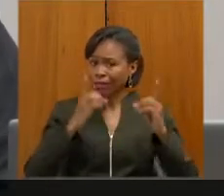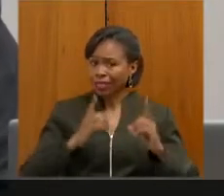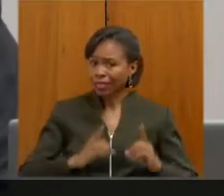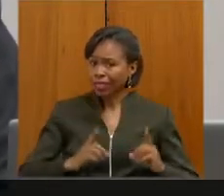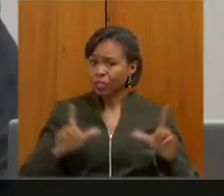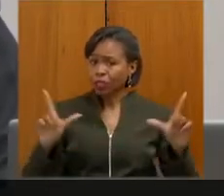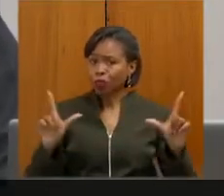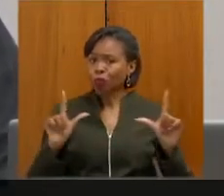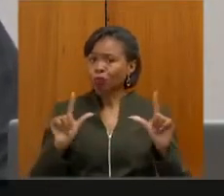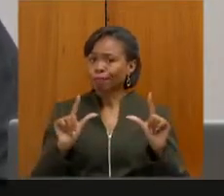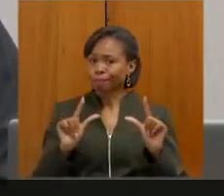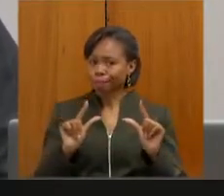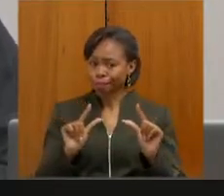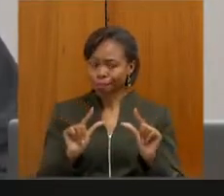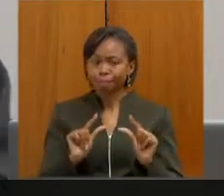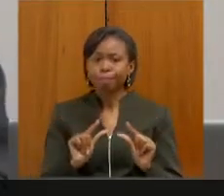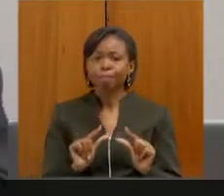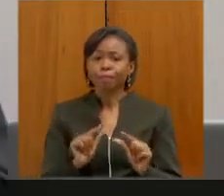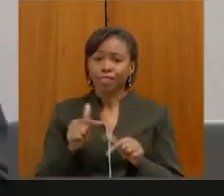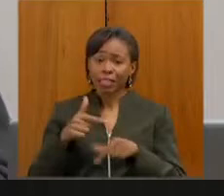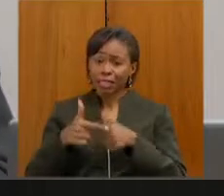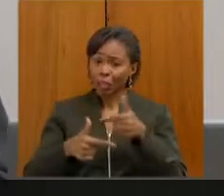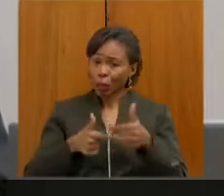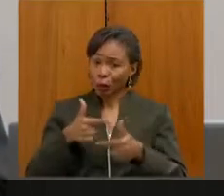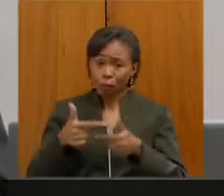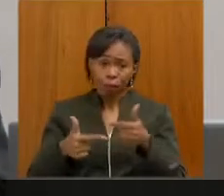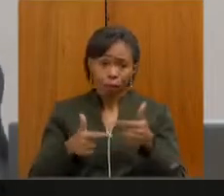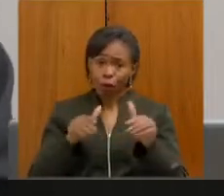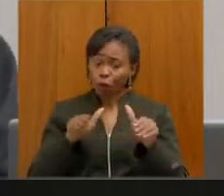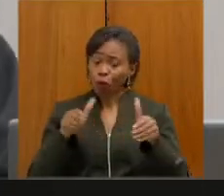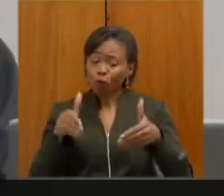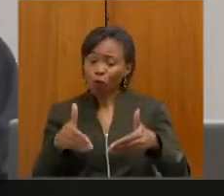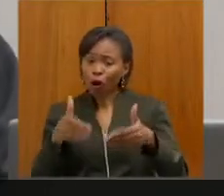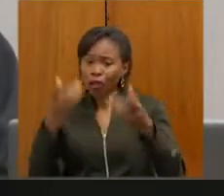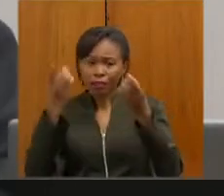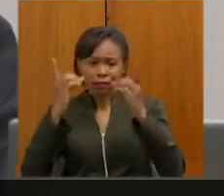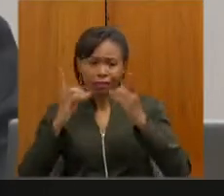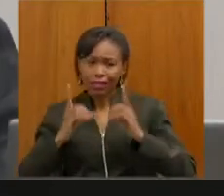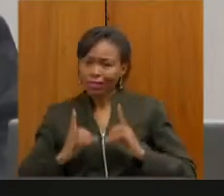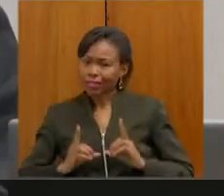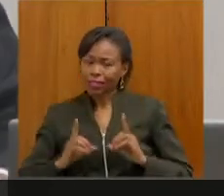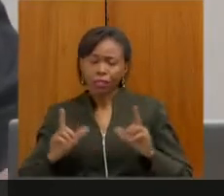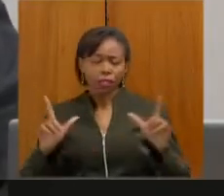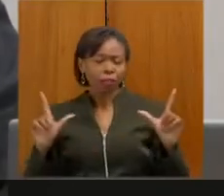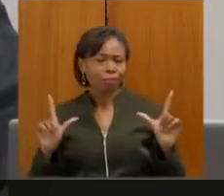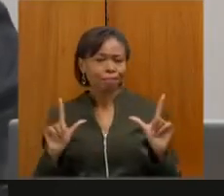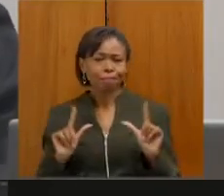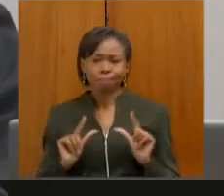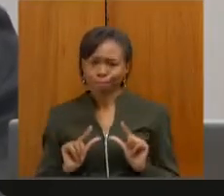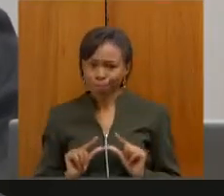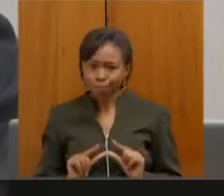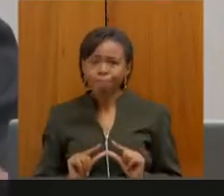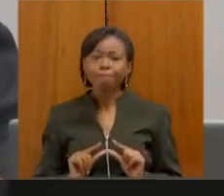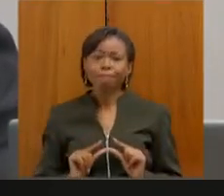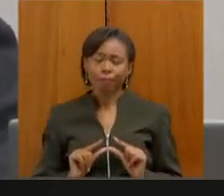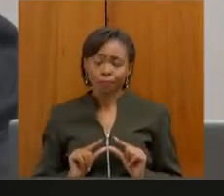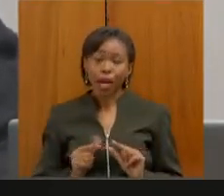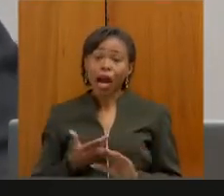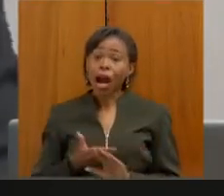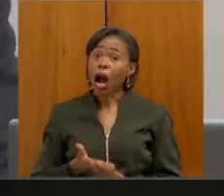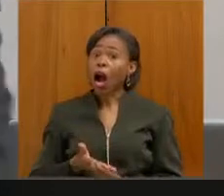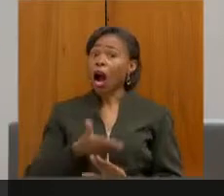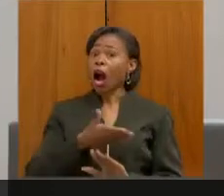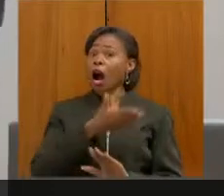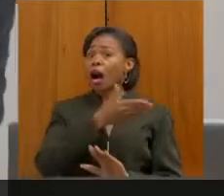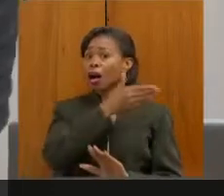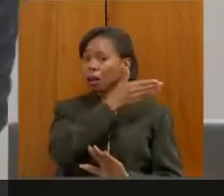Reduziu o número de empregos para deficientes no mercado de trabalho na pandemia. Tivemos aí um número bem maior de